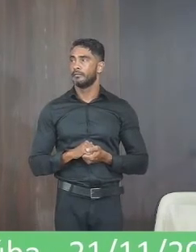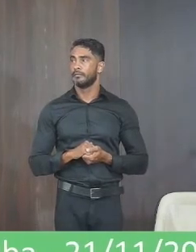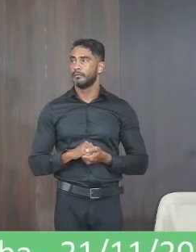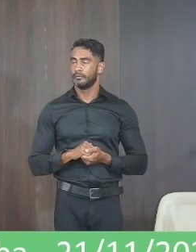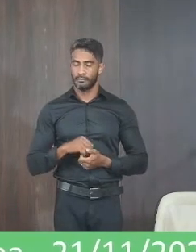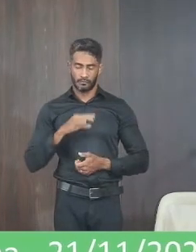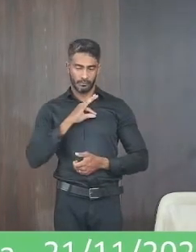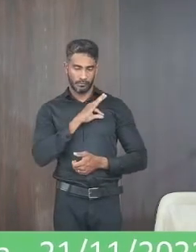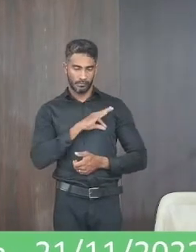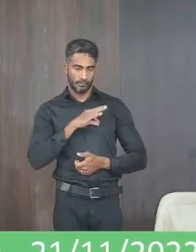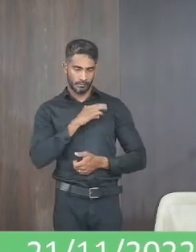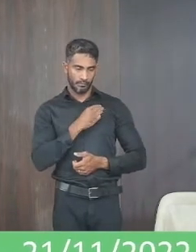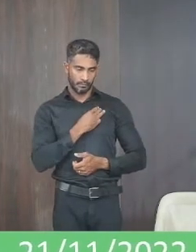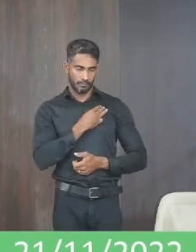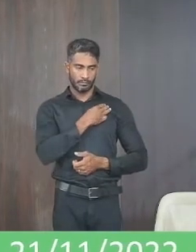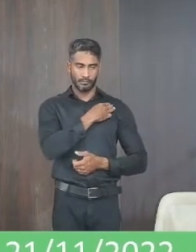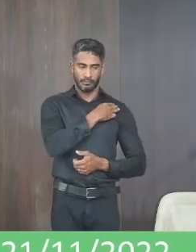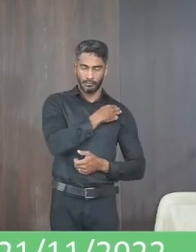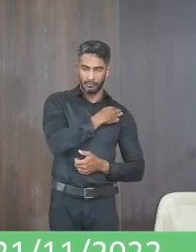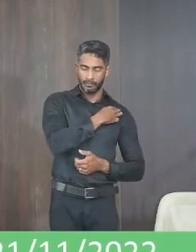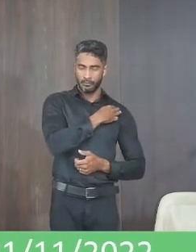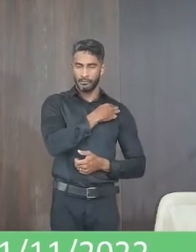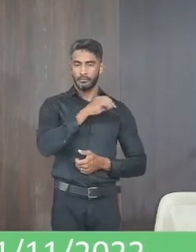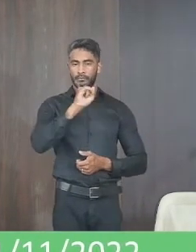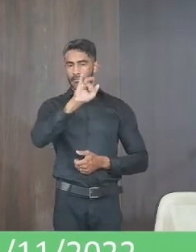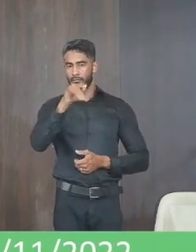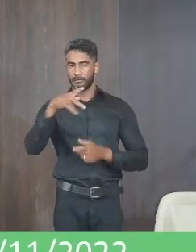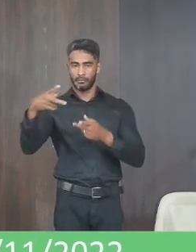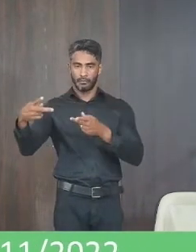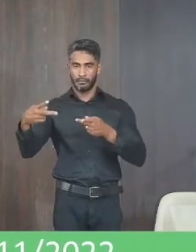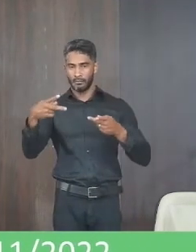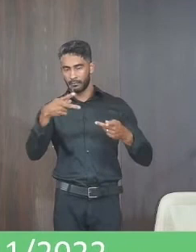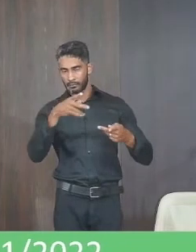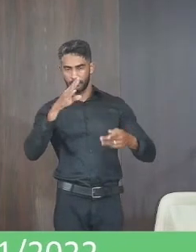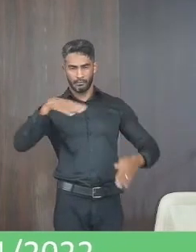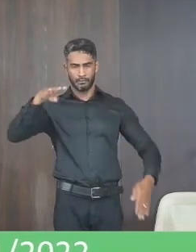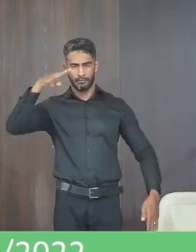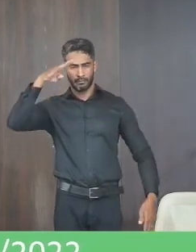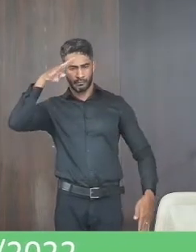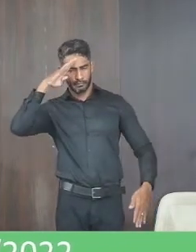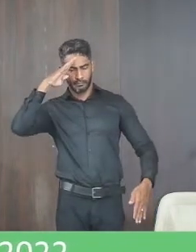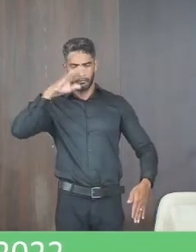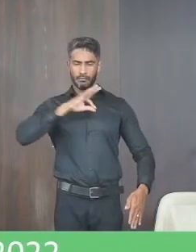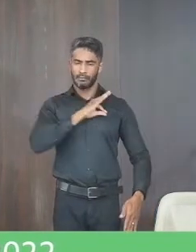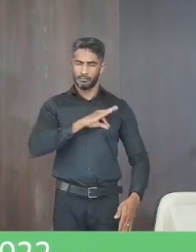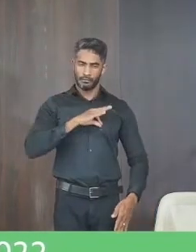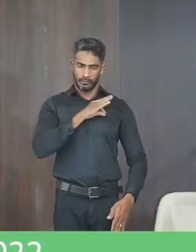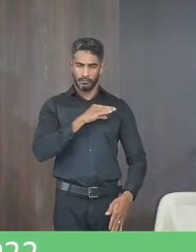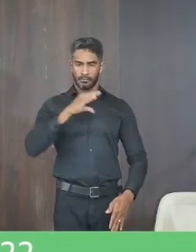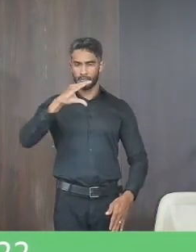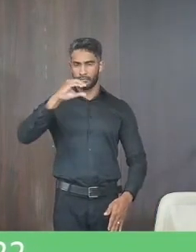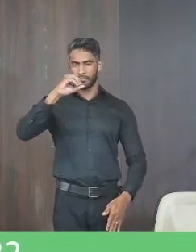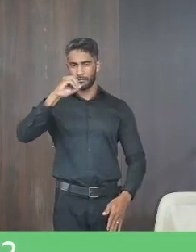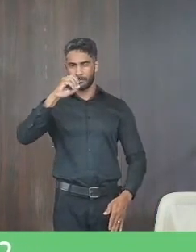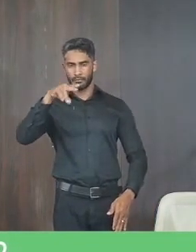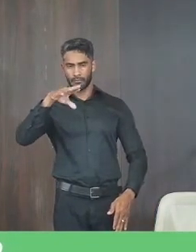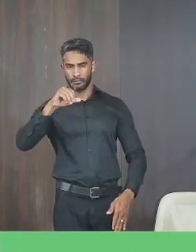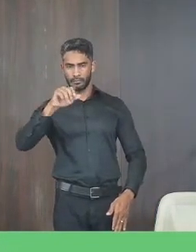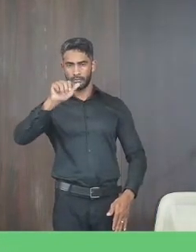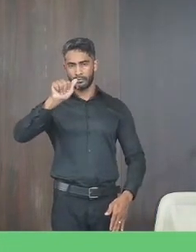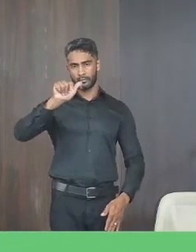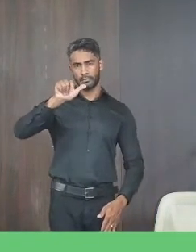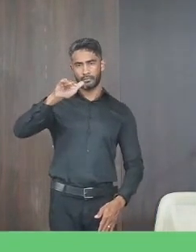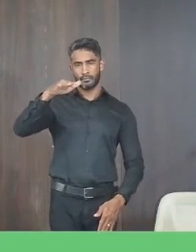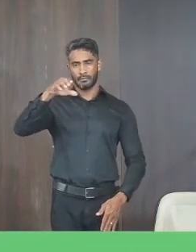Polícia Militar de Minas Gerais 5º Batalhão Convite O Comandante 5º Batalhão da Polícia Militar Sr. Tenente Coronel Ale Francisco Lopes a